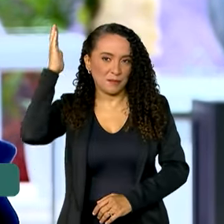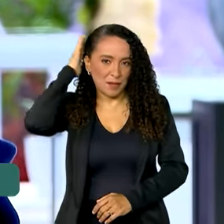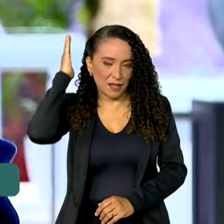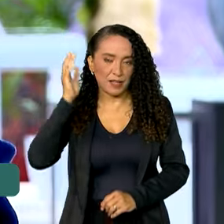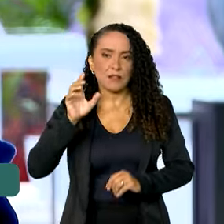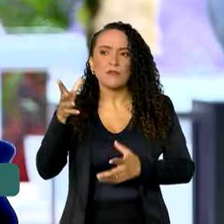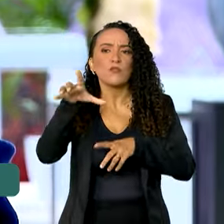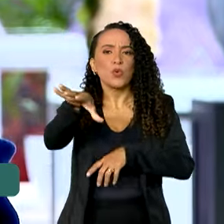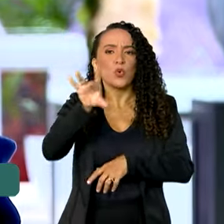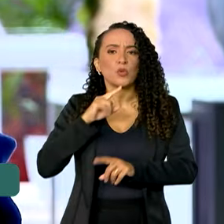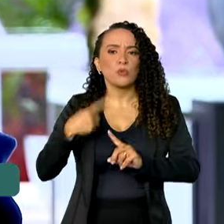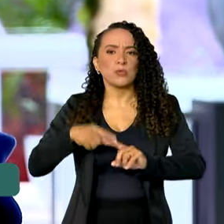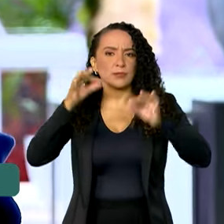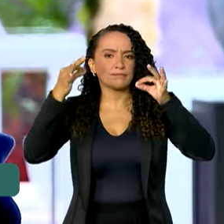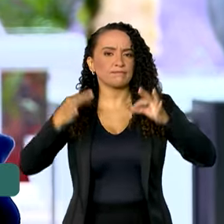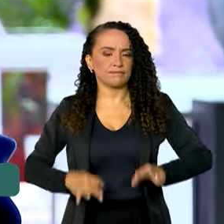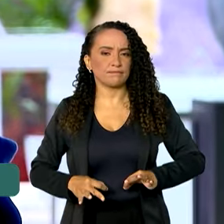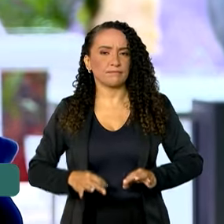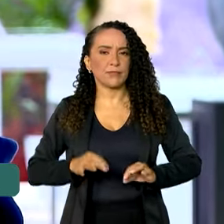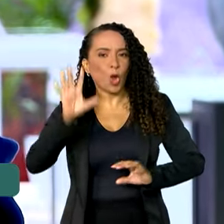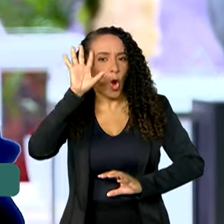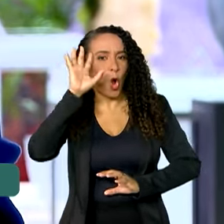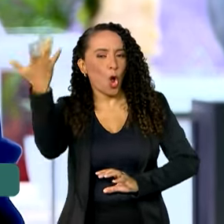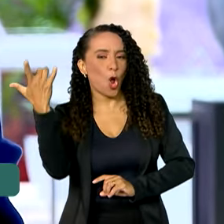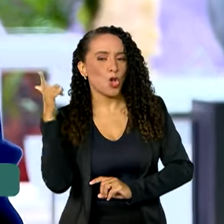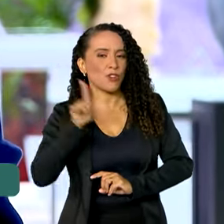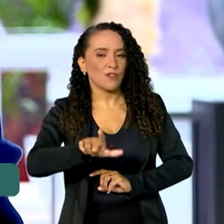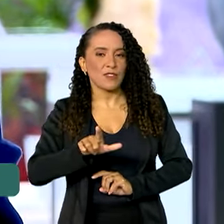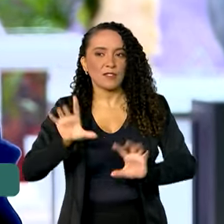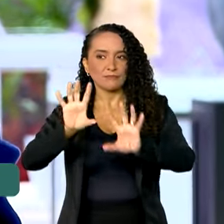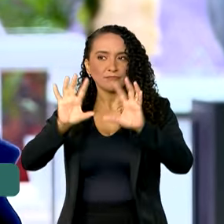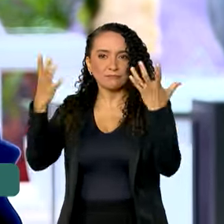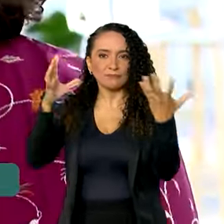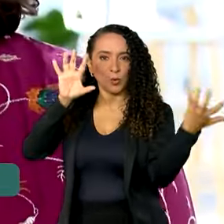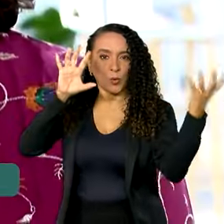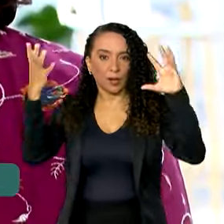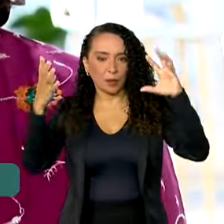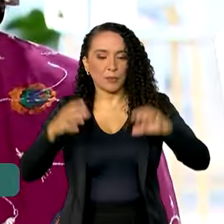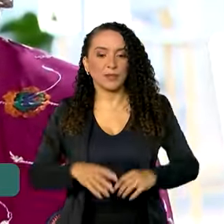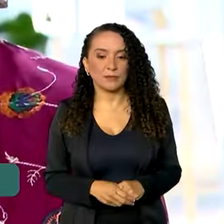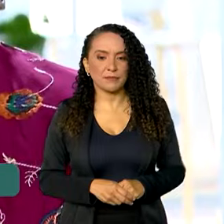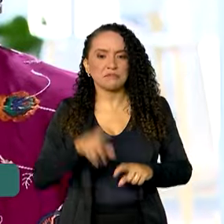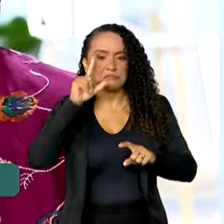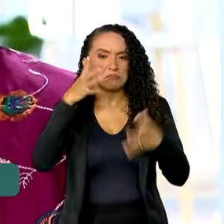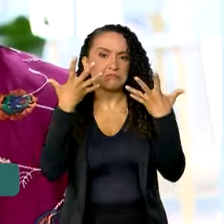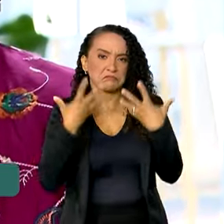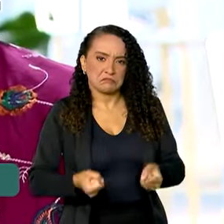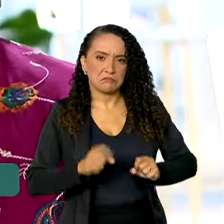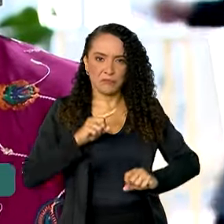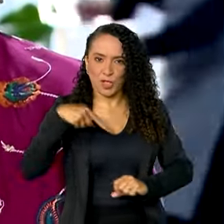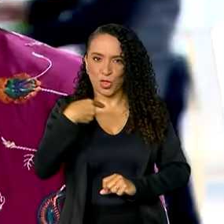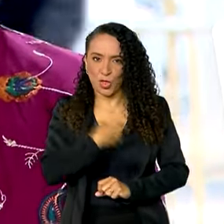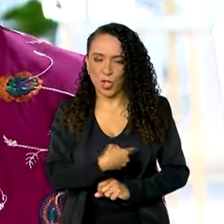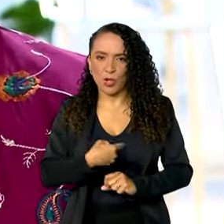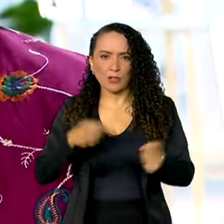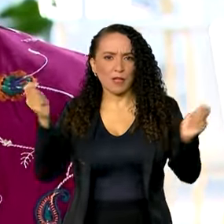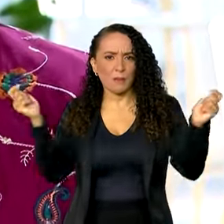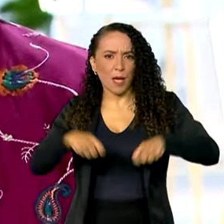diplomacia em resolver impasses em conferências climáticas. É um reconhecimento da nossa